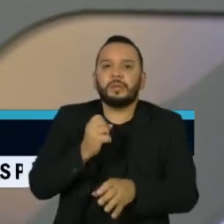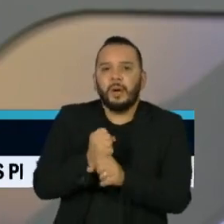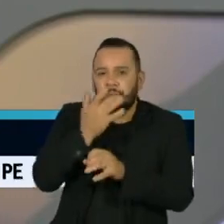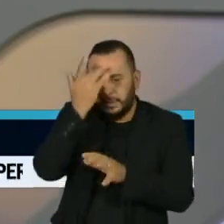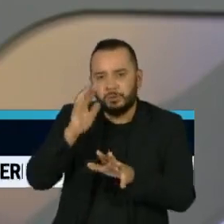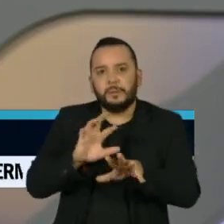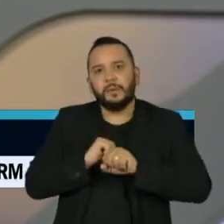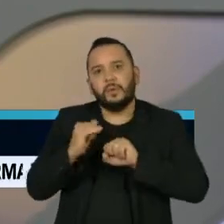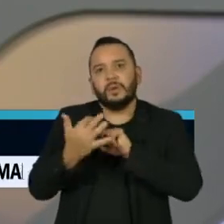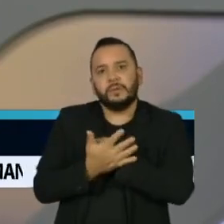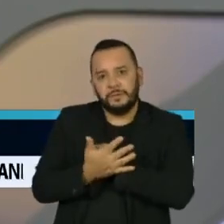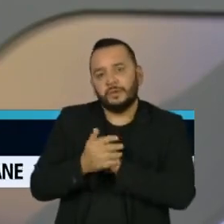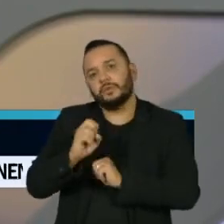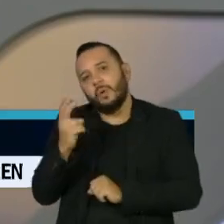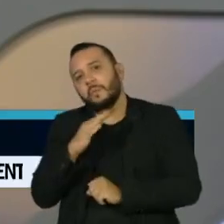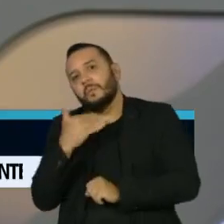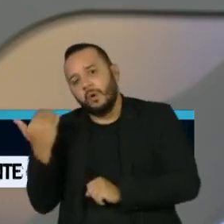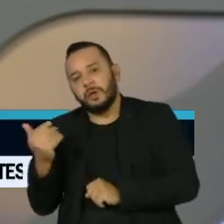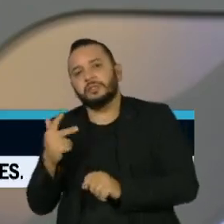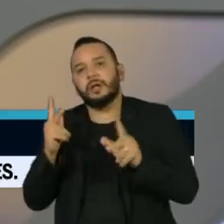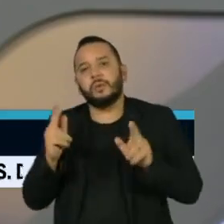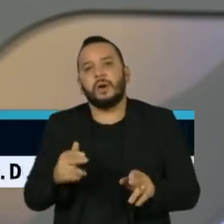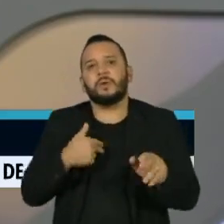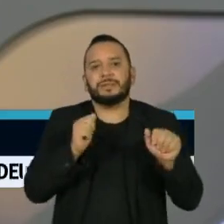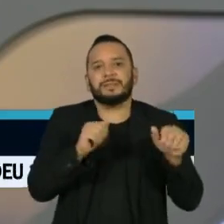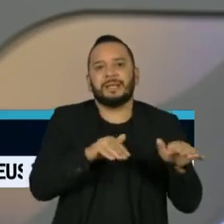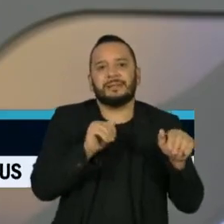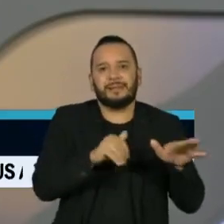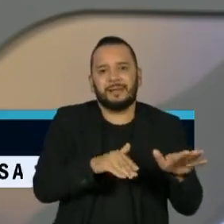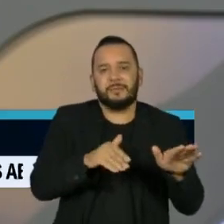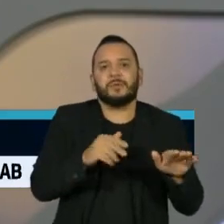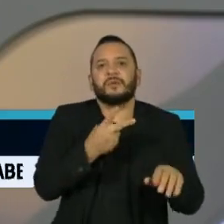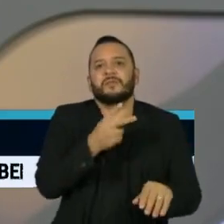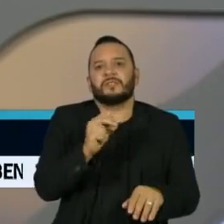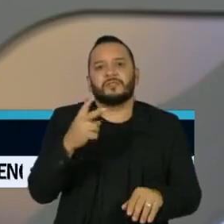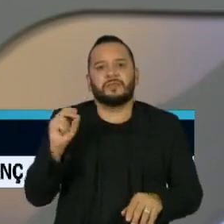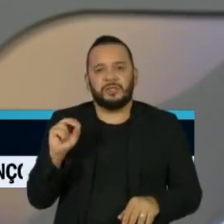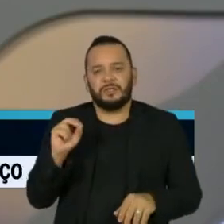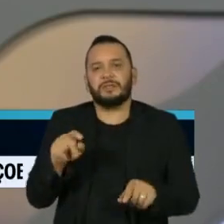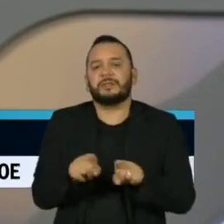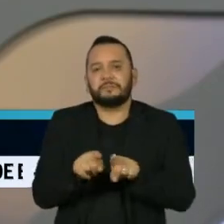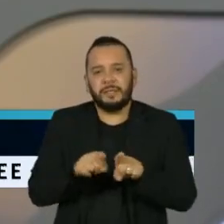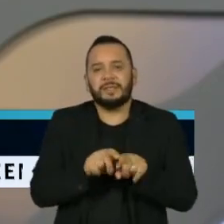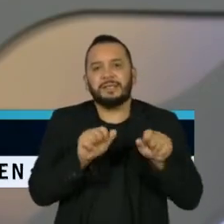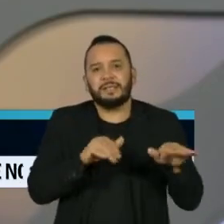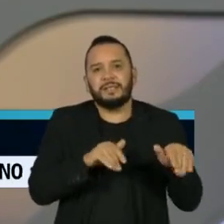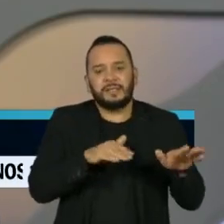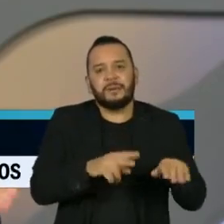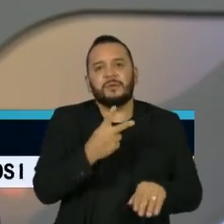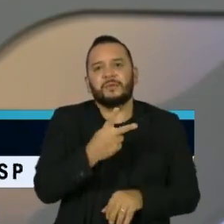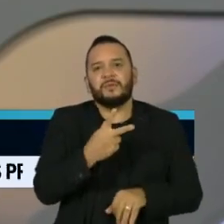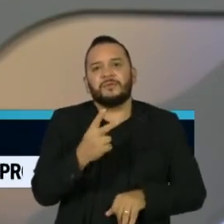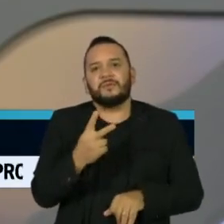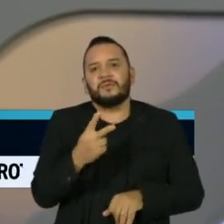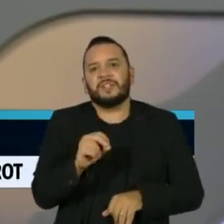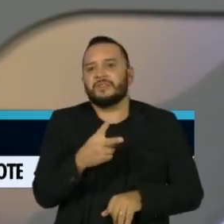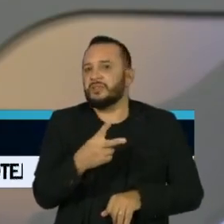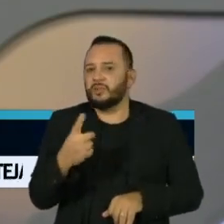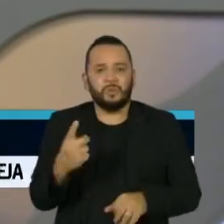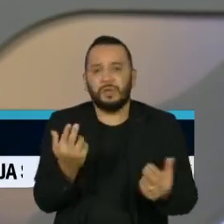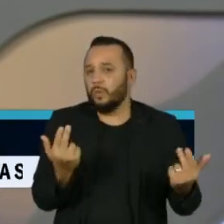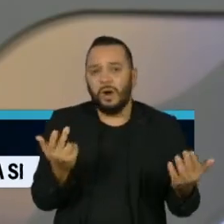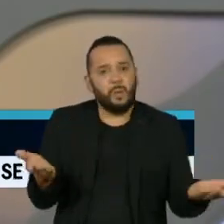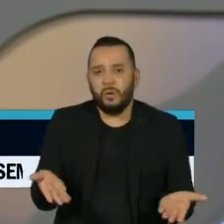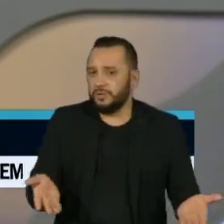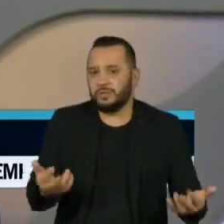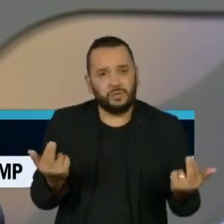2020 e em setembro, outubro de 2021. Quer dizer, nas duas situações, nós fomos surpreendidos por novas variantes.